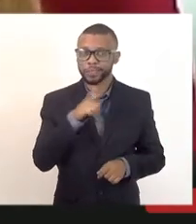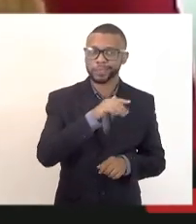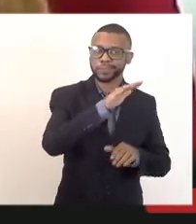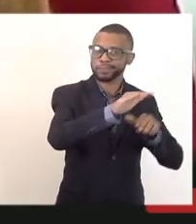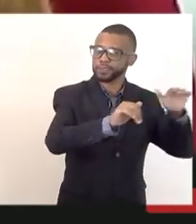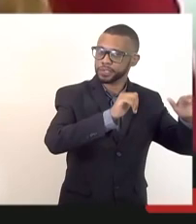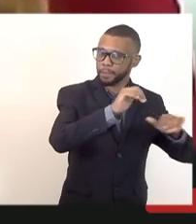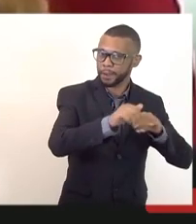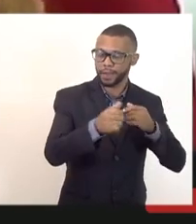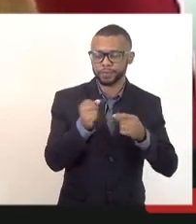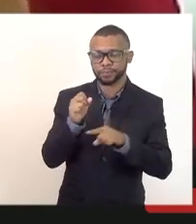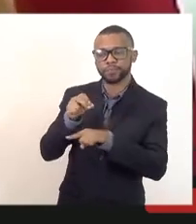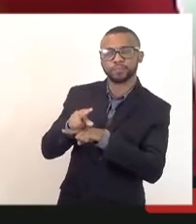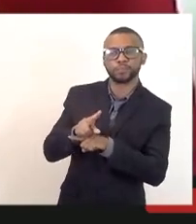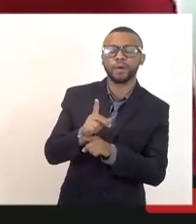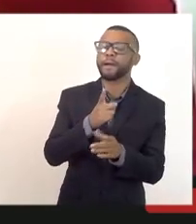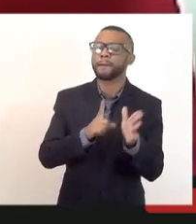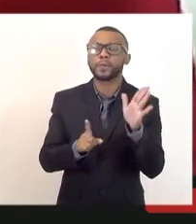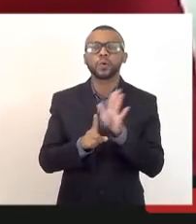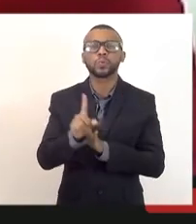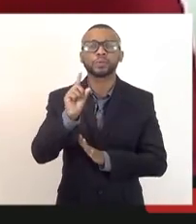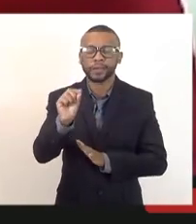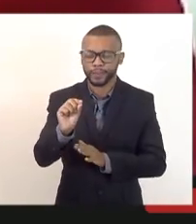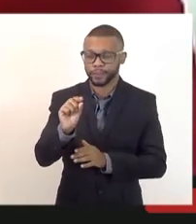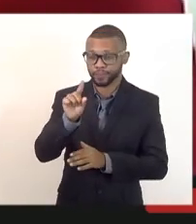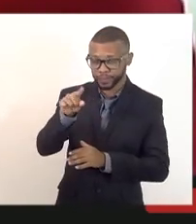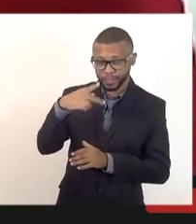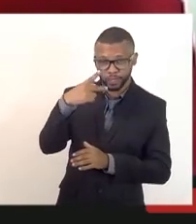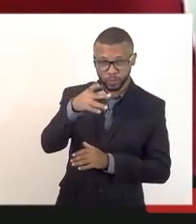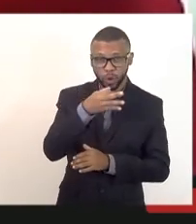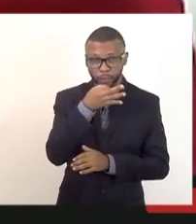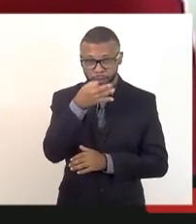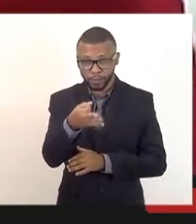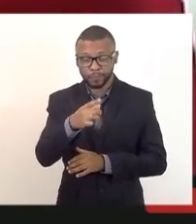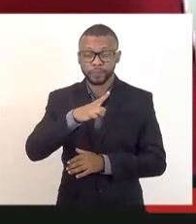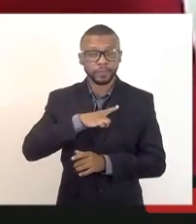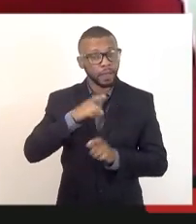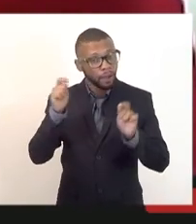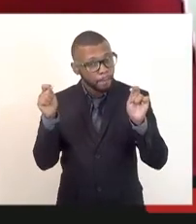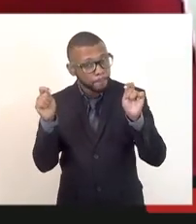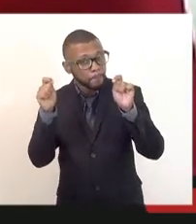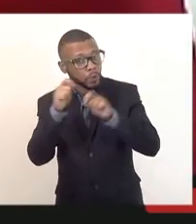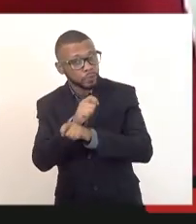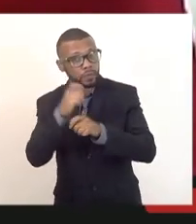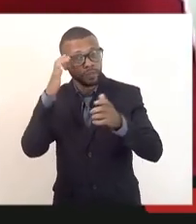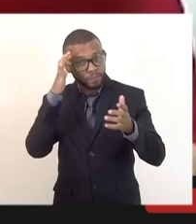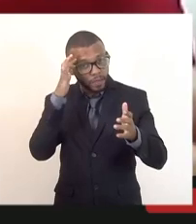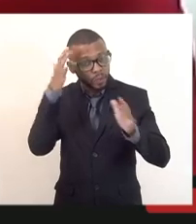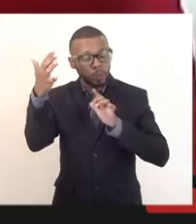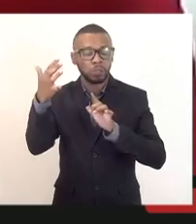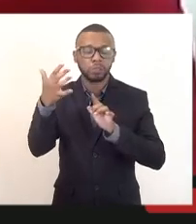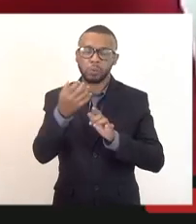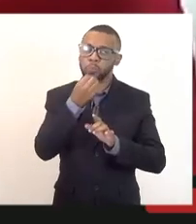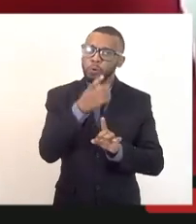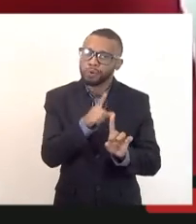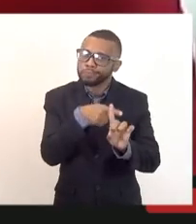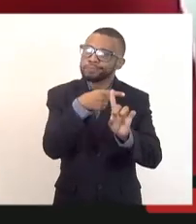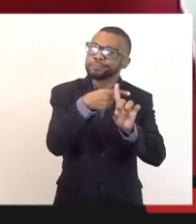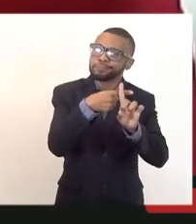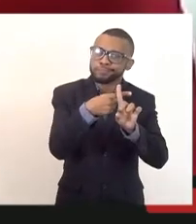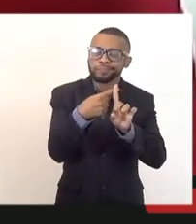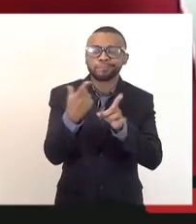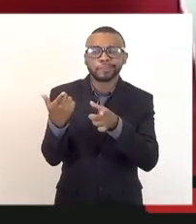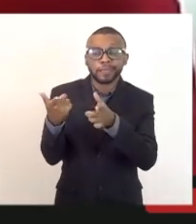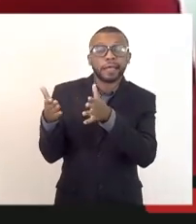pergunta é, na sua visão, há possibilidade de ter uma solução positiva nessa demanda que o